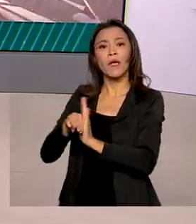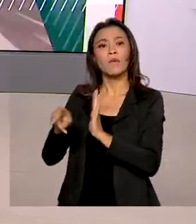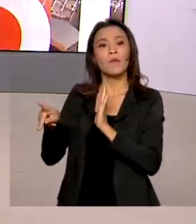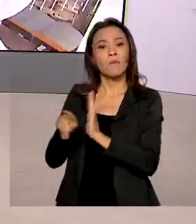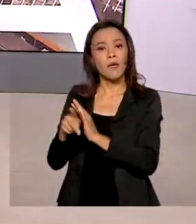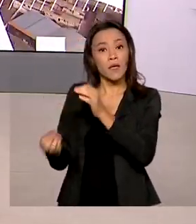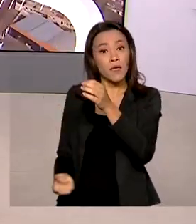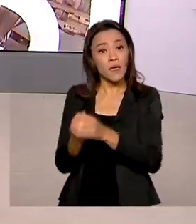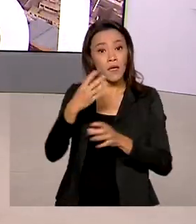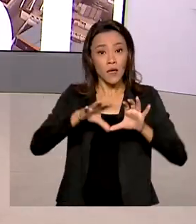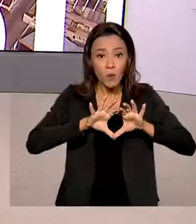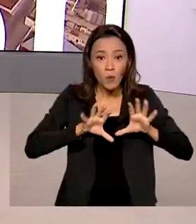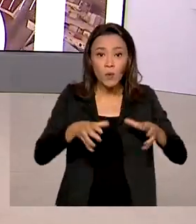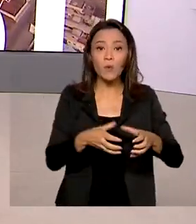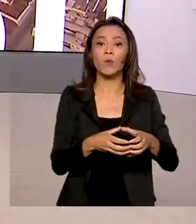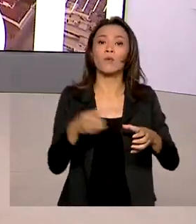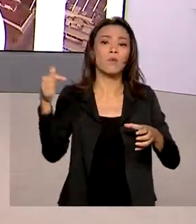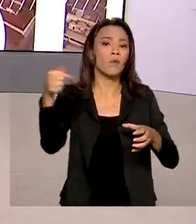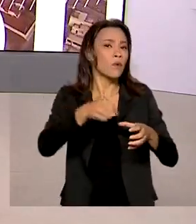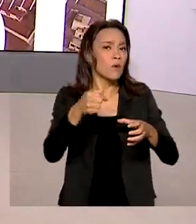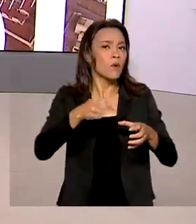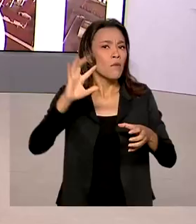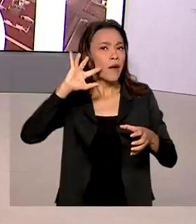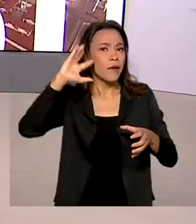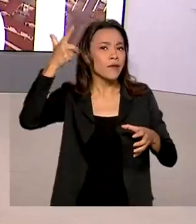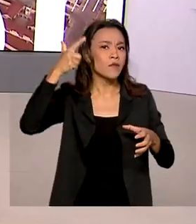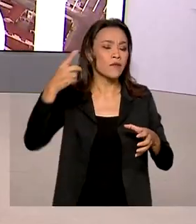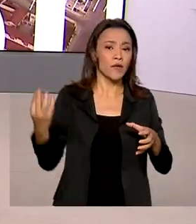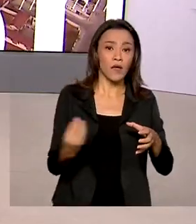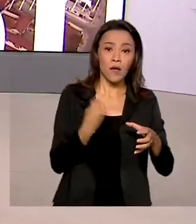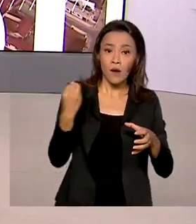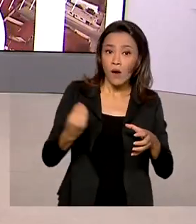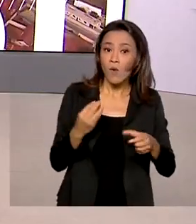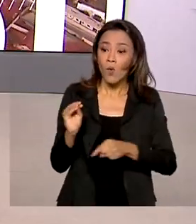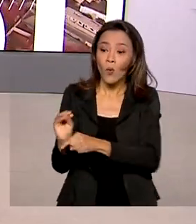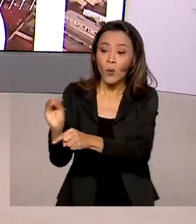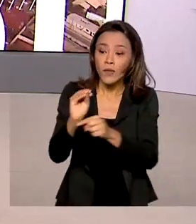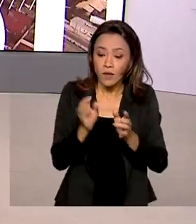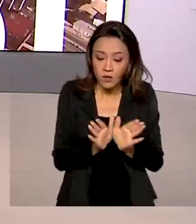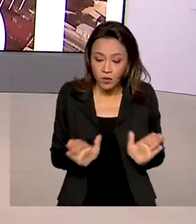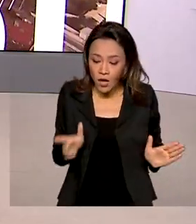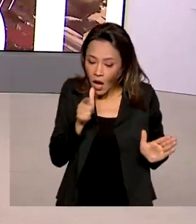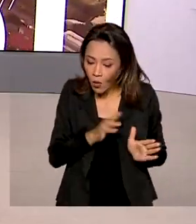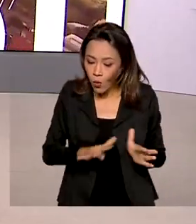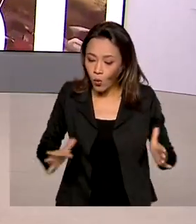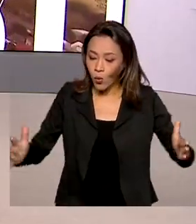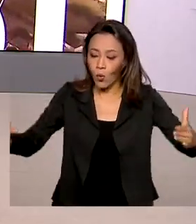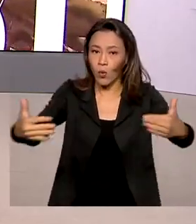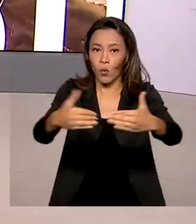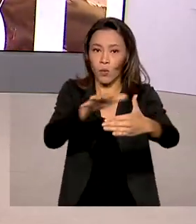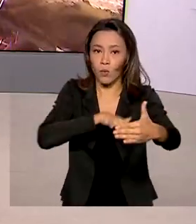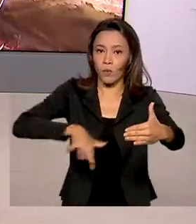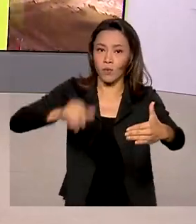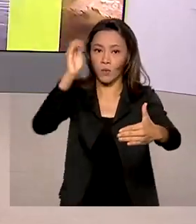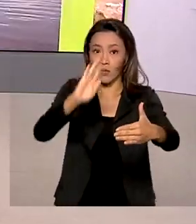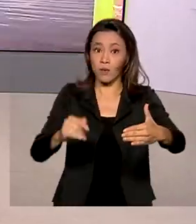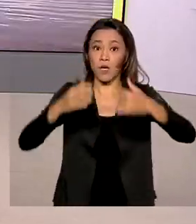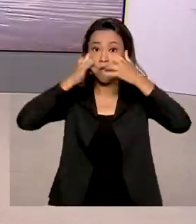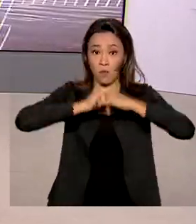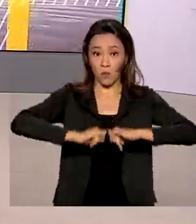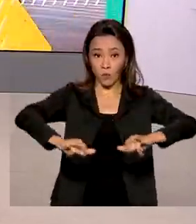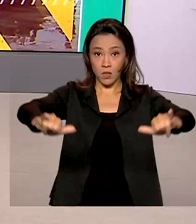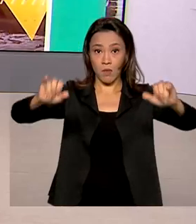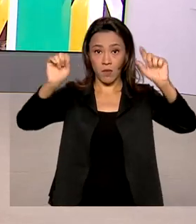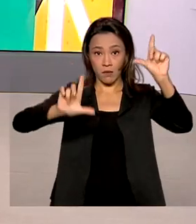Interministerial para definir a operação de reservatórios no país. Em pronunciamento em cadeia de rádio e